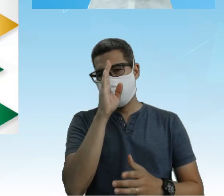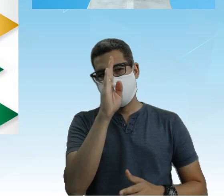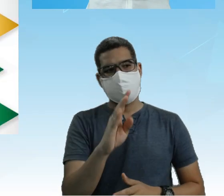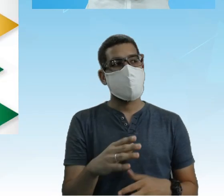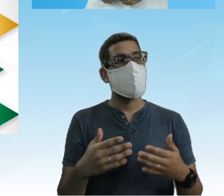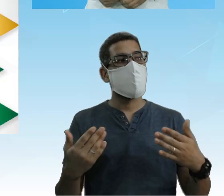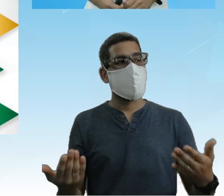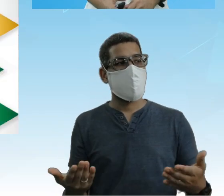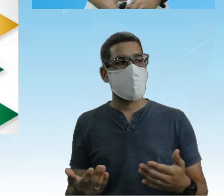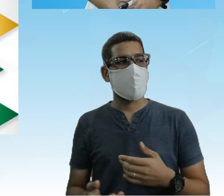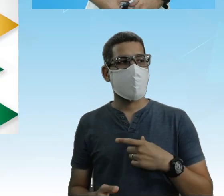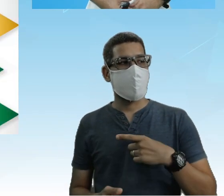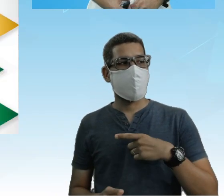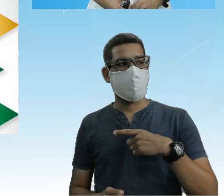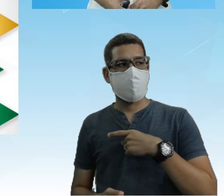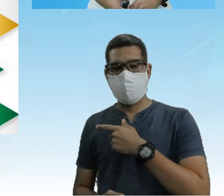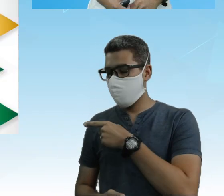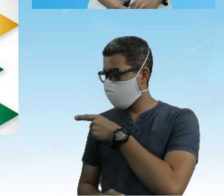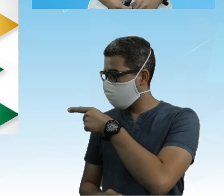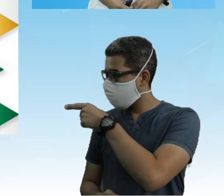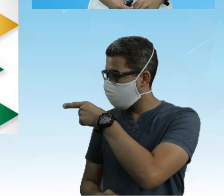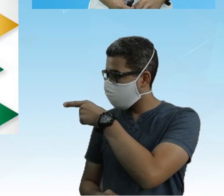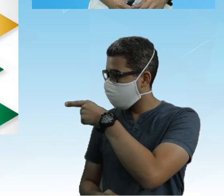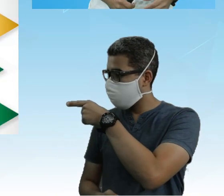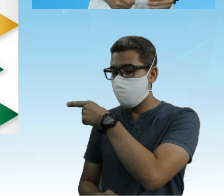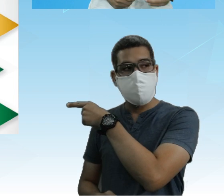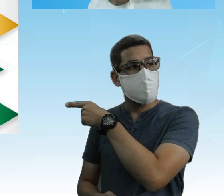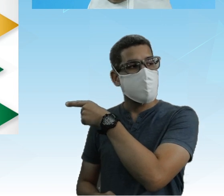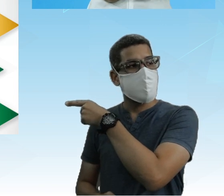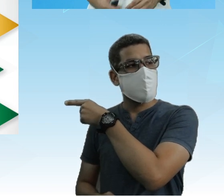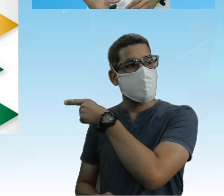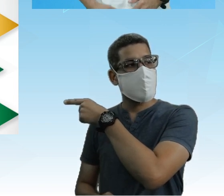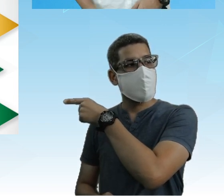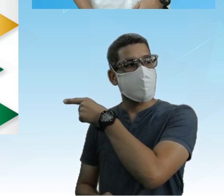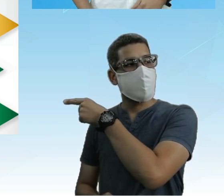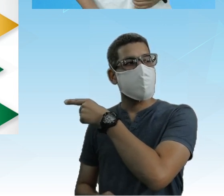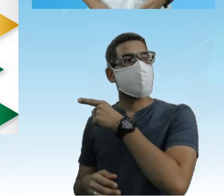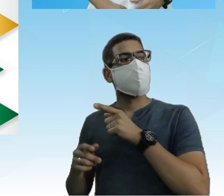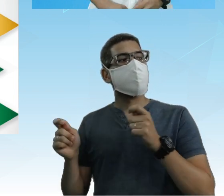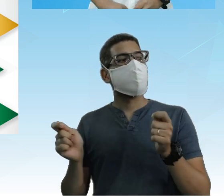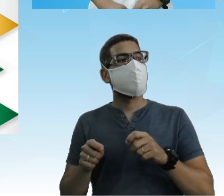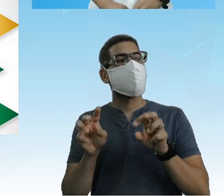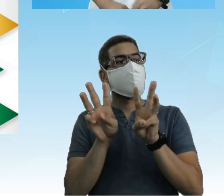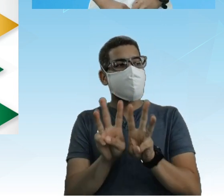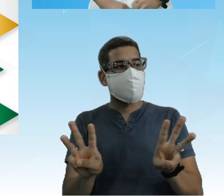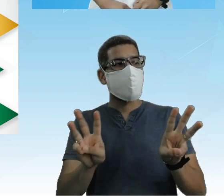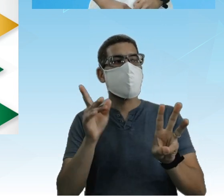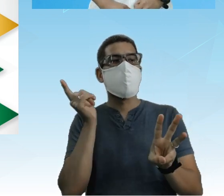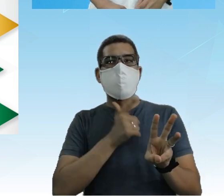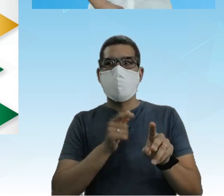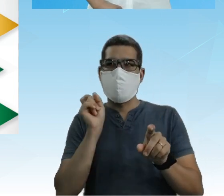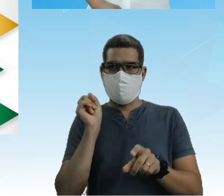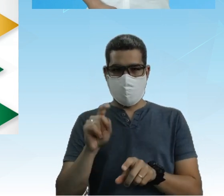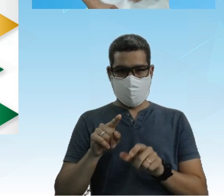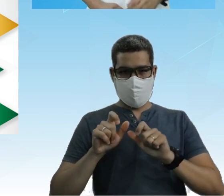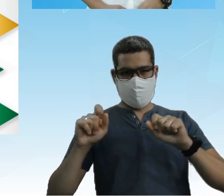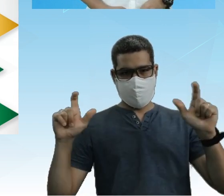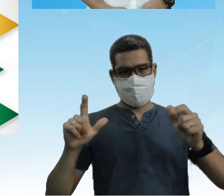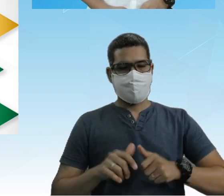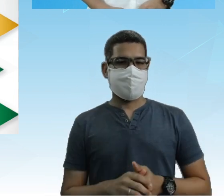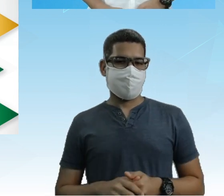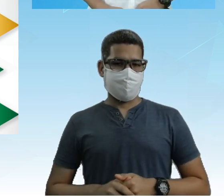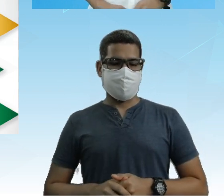Copia Esse endereço aí Na barra inferior Que está na tua tela E você vai ter acesso Ao Wordwall E essa